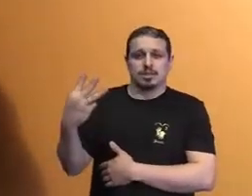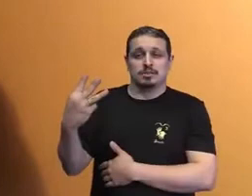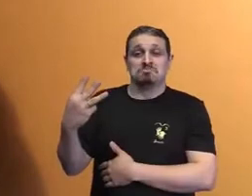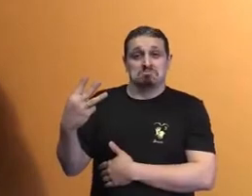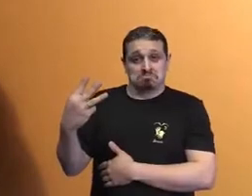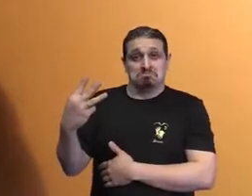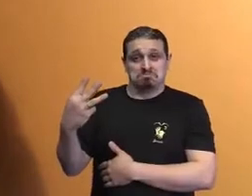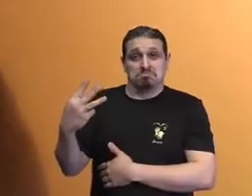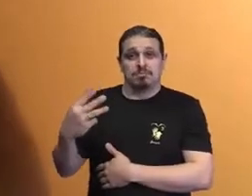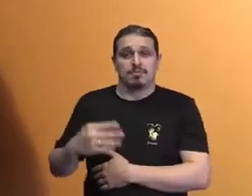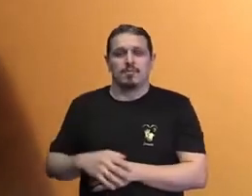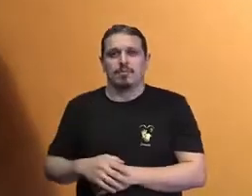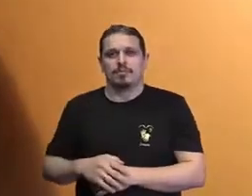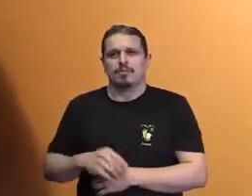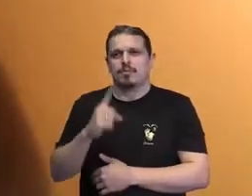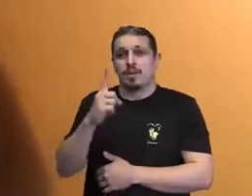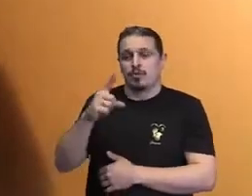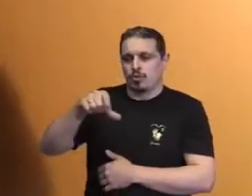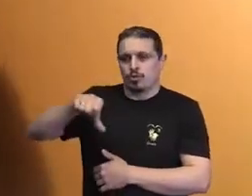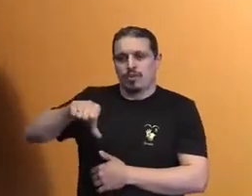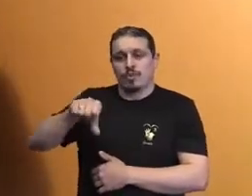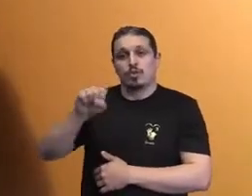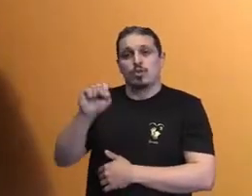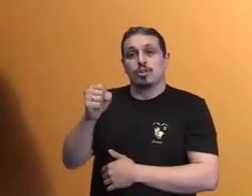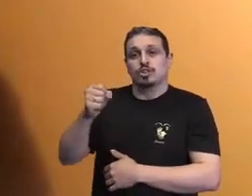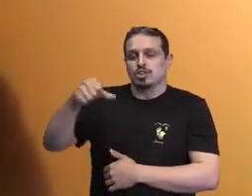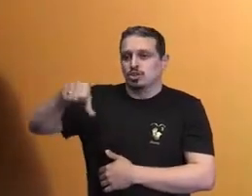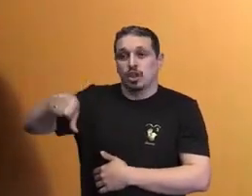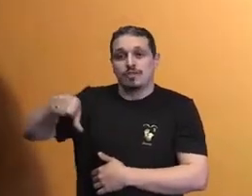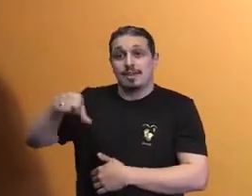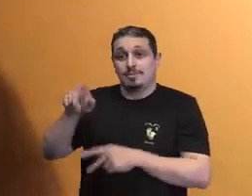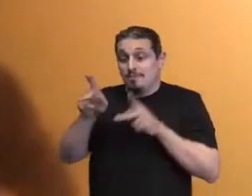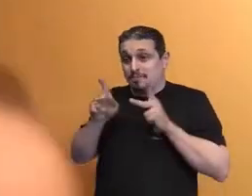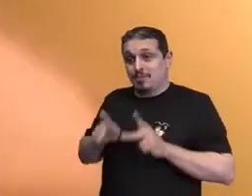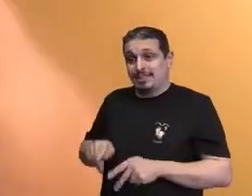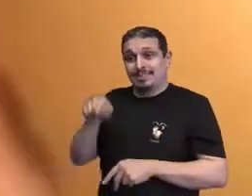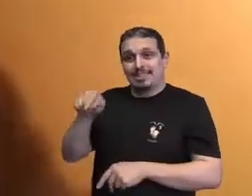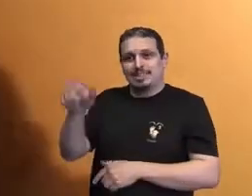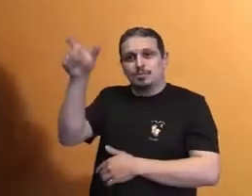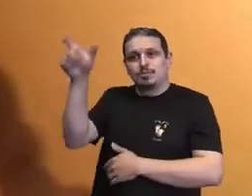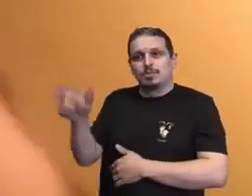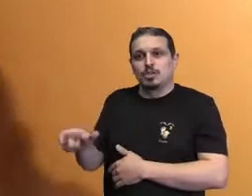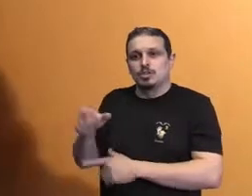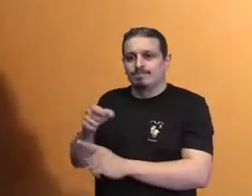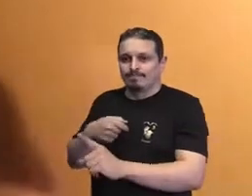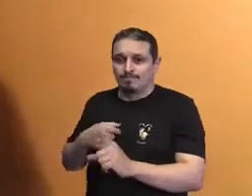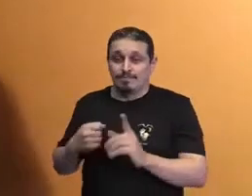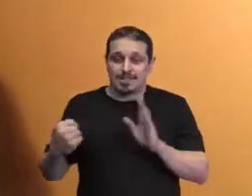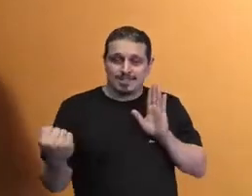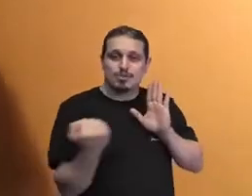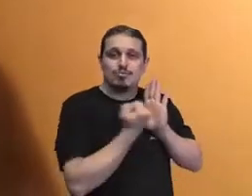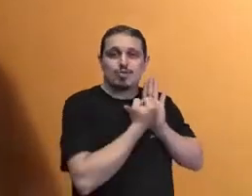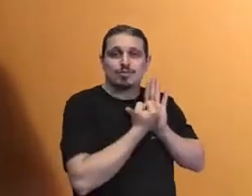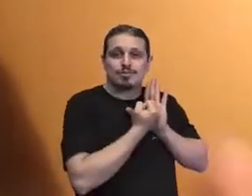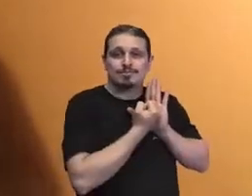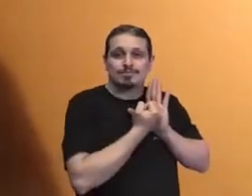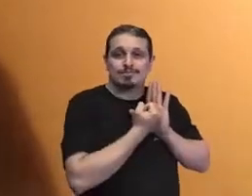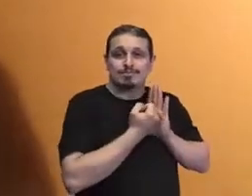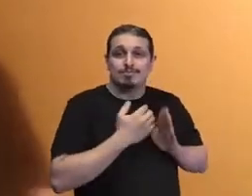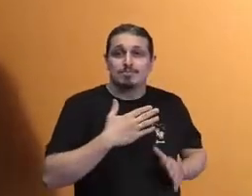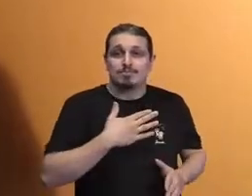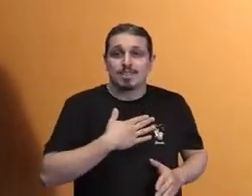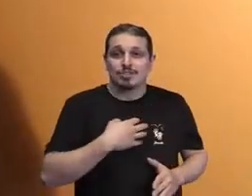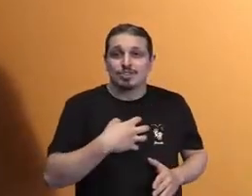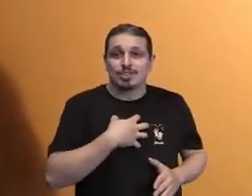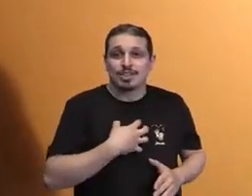1989, foi sim uma pessoa que marcou sua trajetória com vários modos de ser, também com